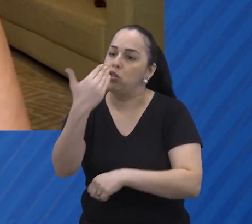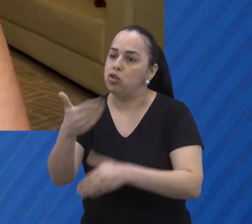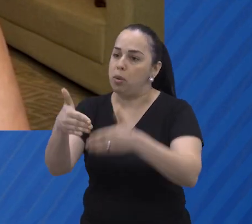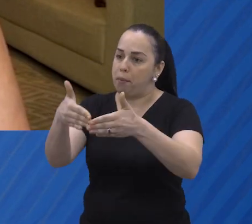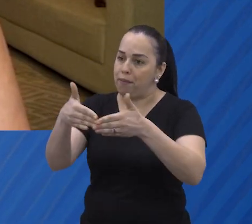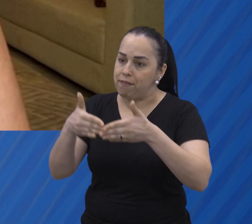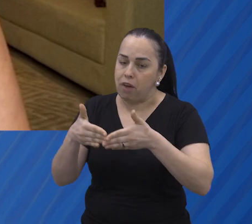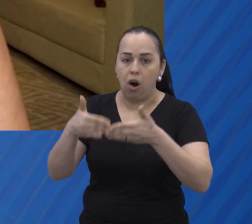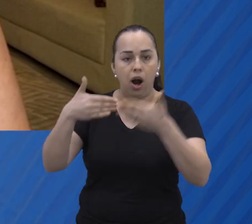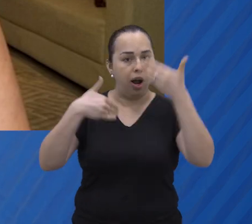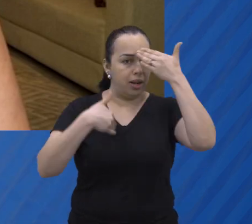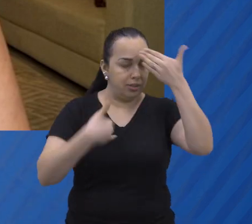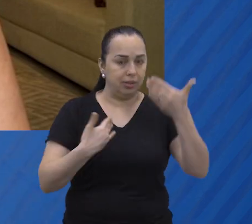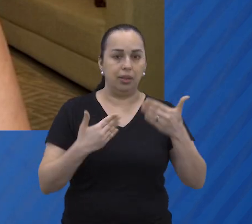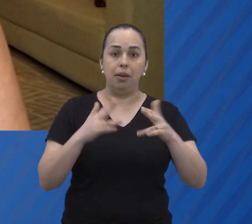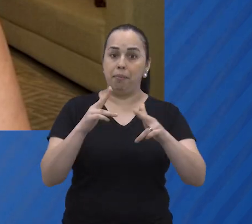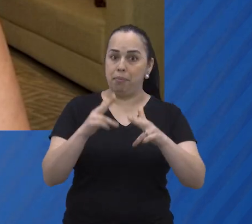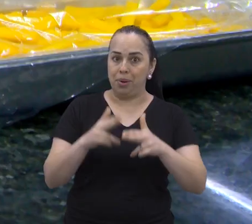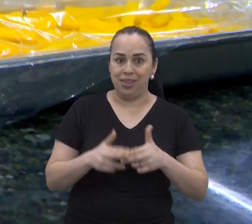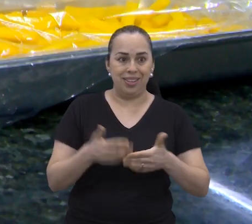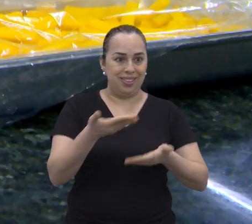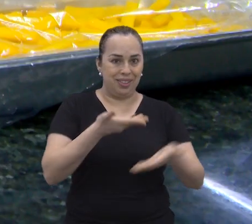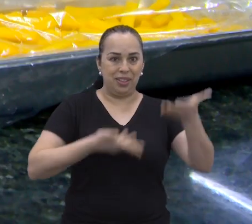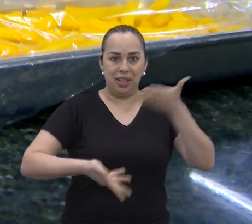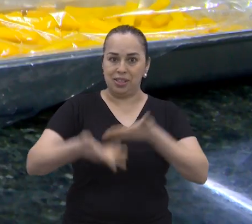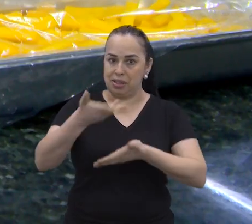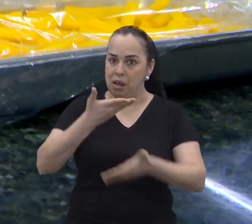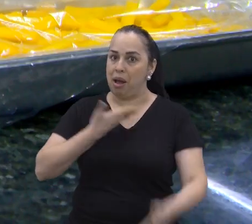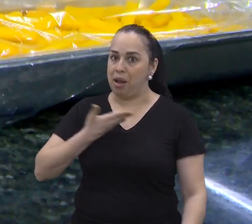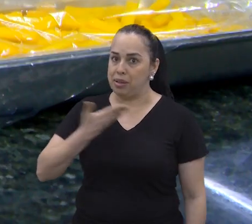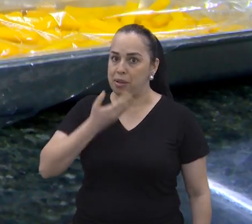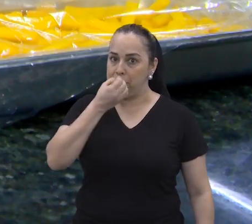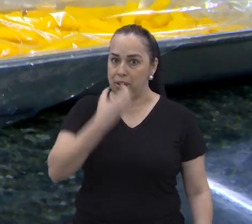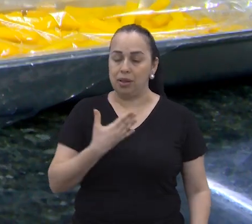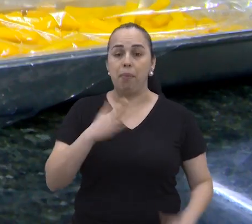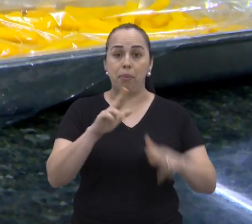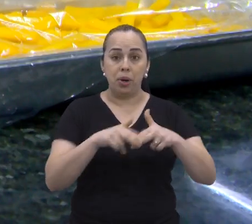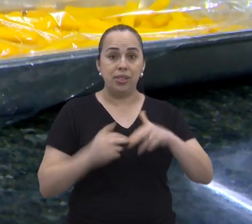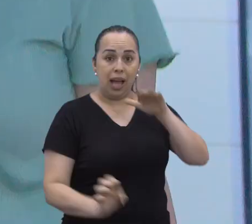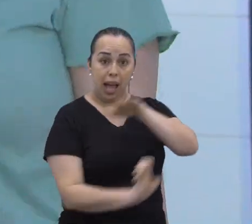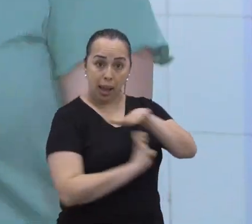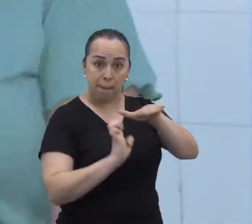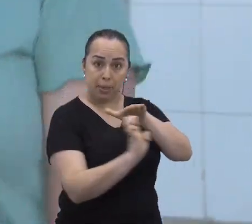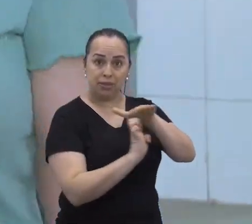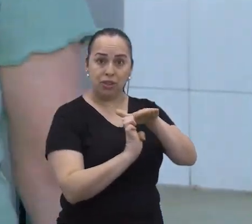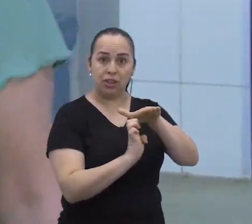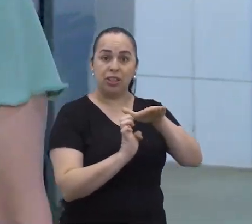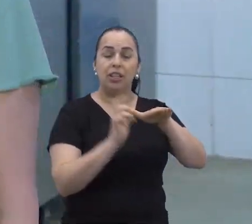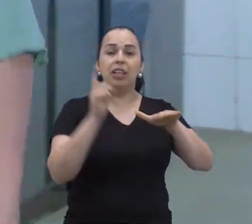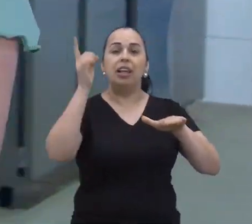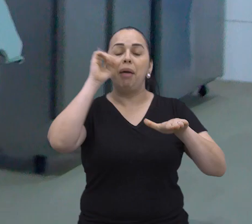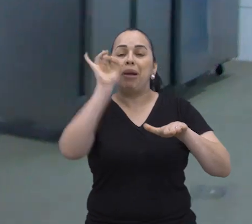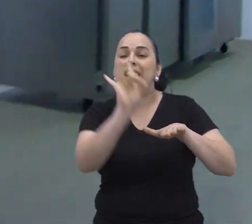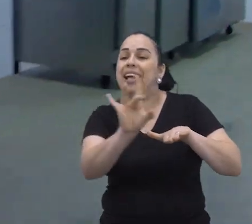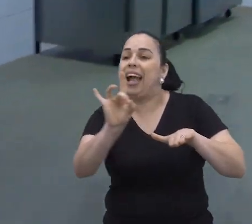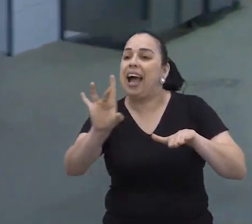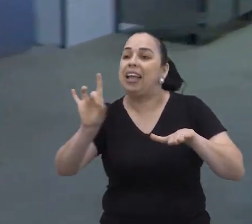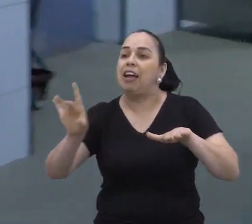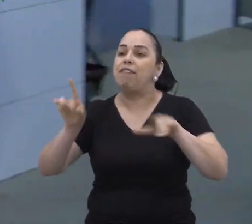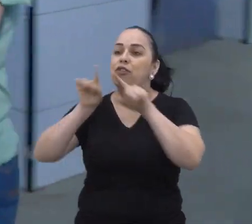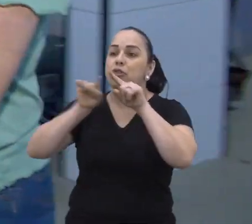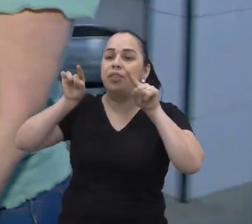gentil ao pedir, agradecer. Para a construção de relações mais amigáveis, essa empresa comemora o